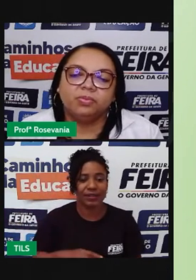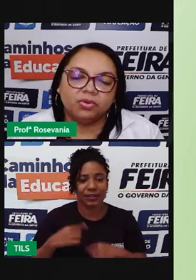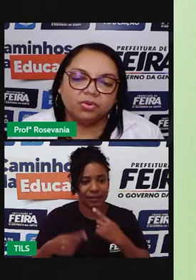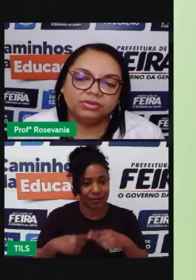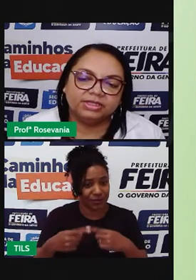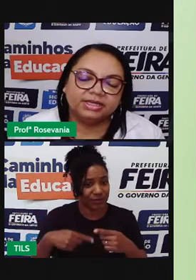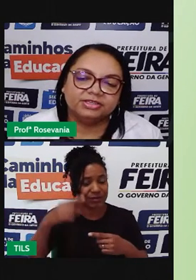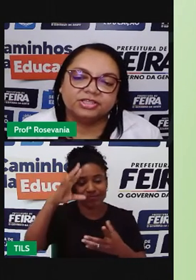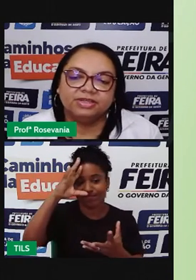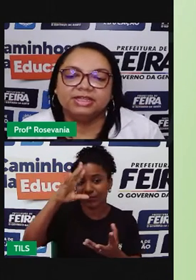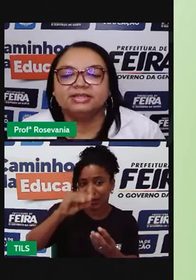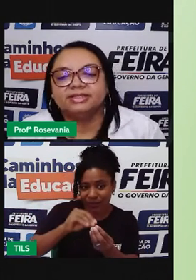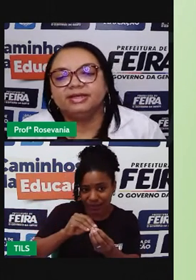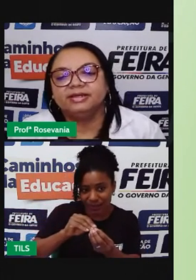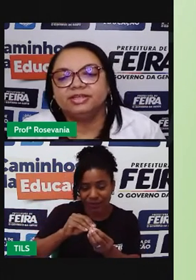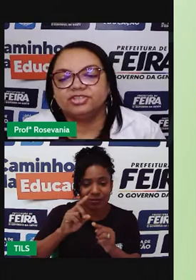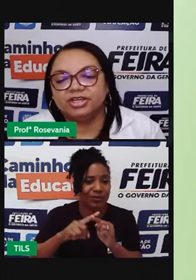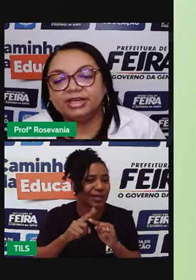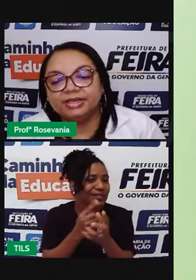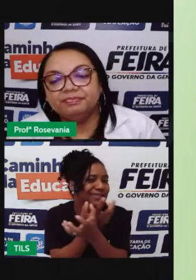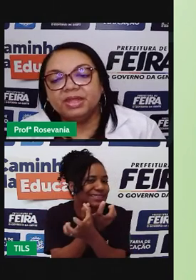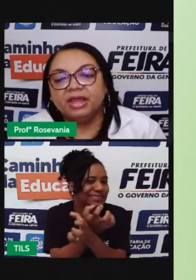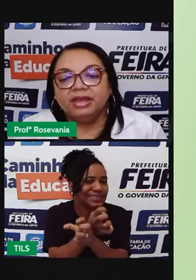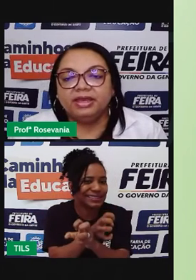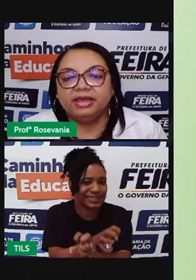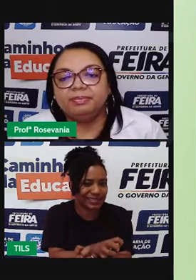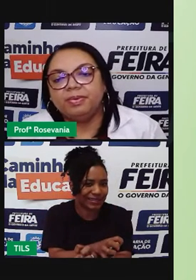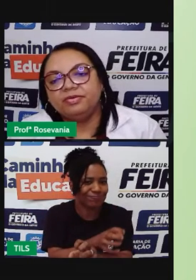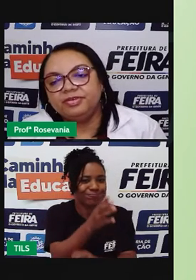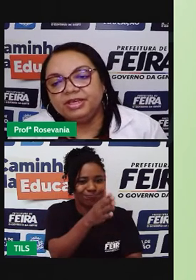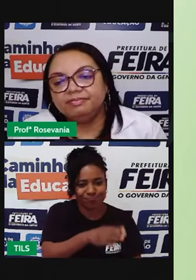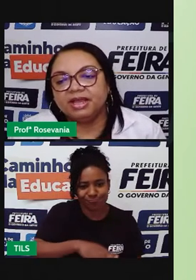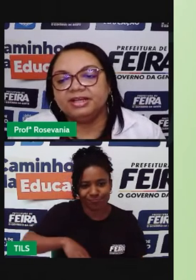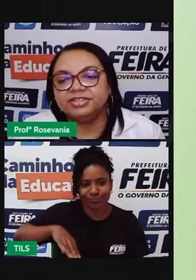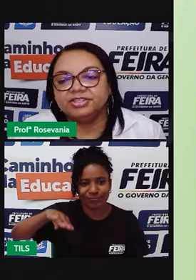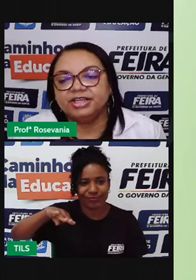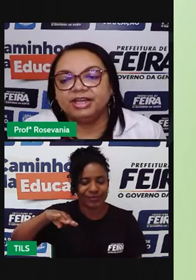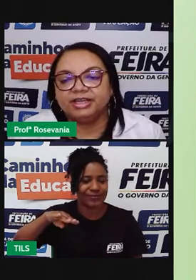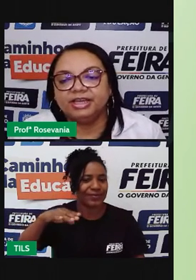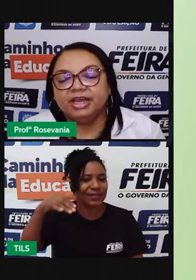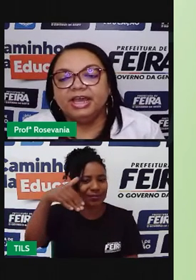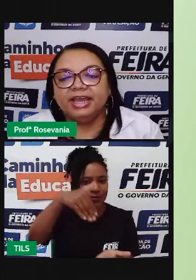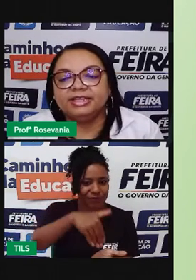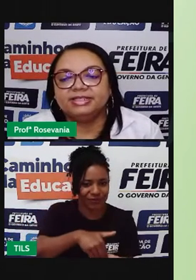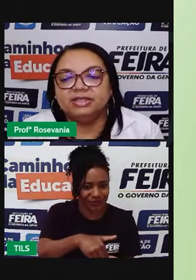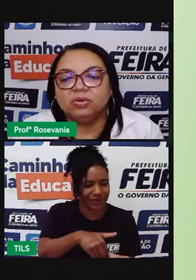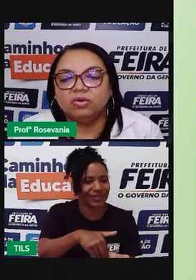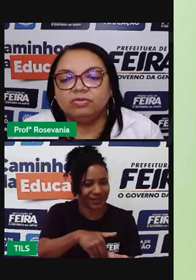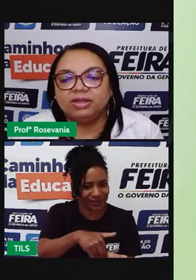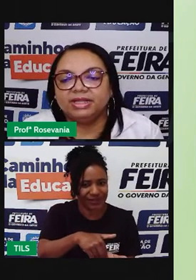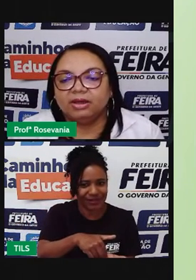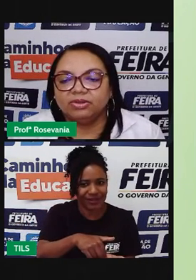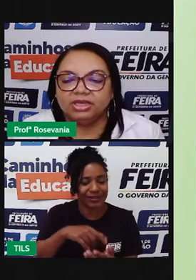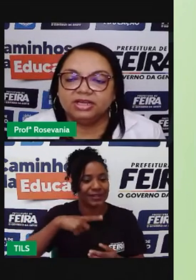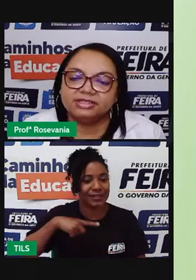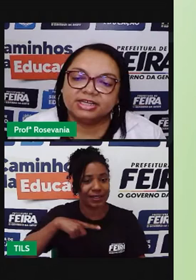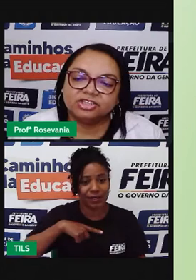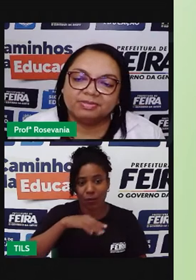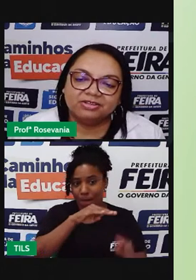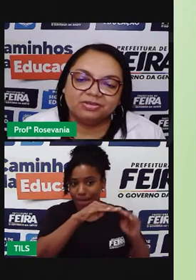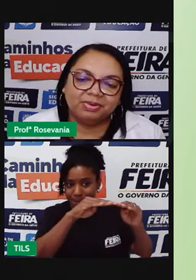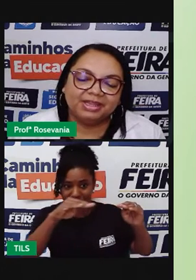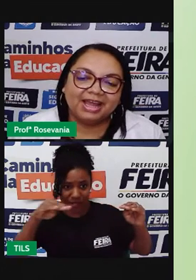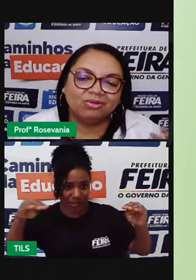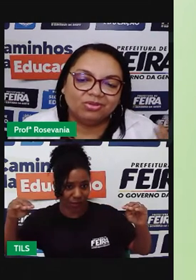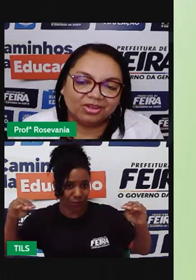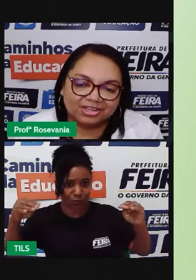pouco por conta da questão, né, da seca que a gente tem aí. E, por fim, a gente tem aqui esse novo planalto, que antes era